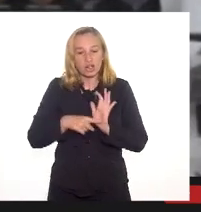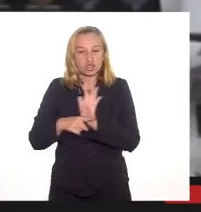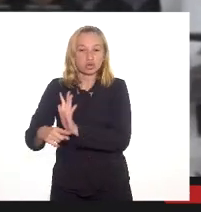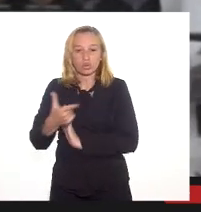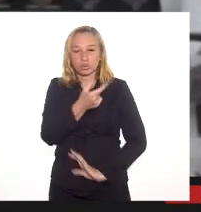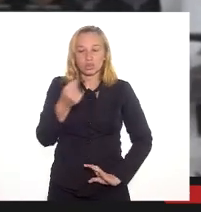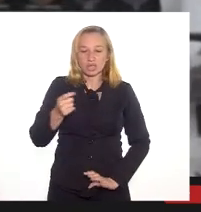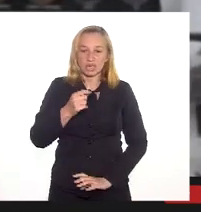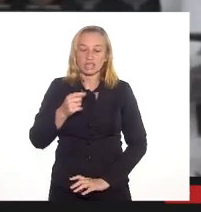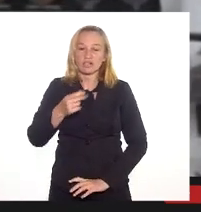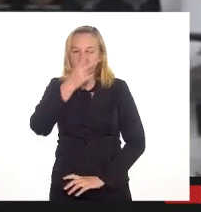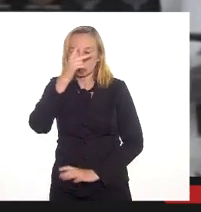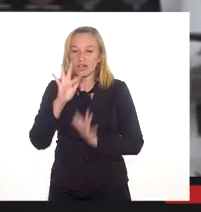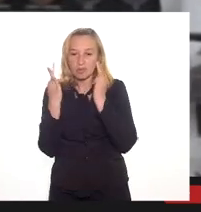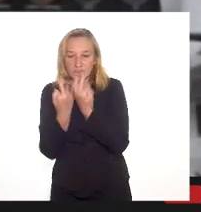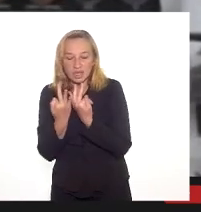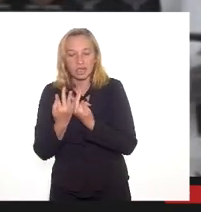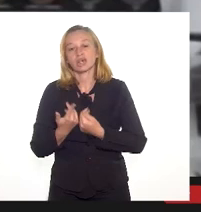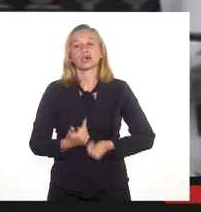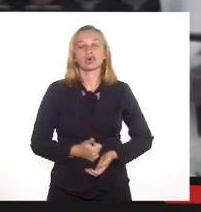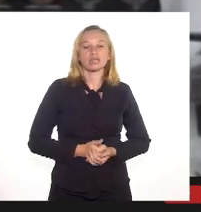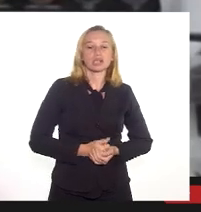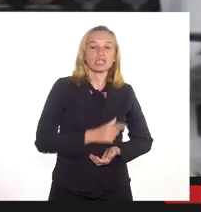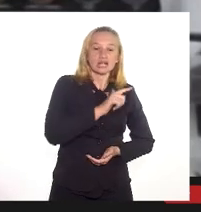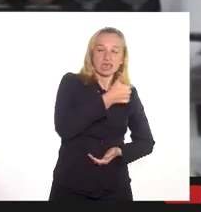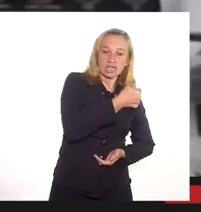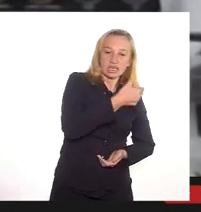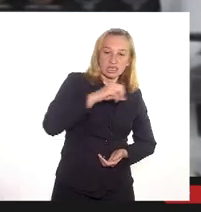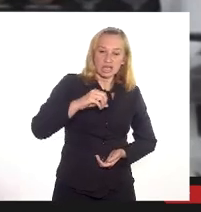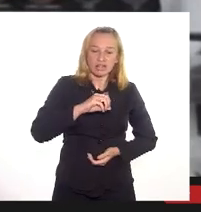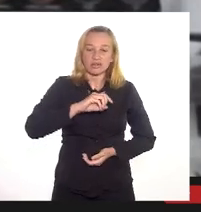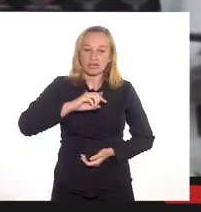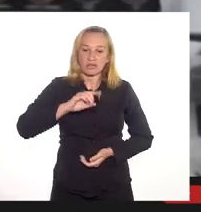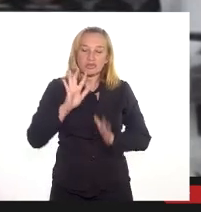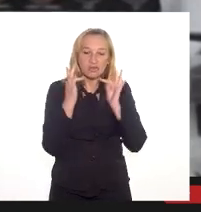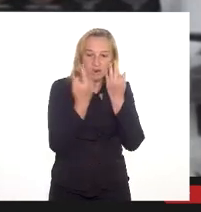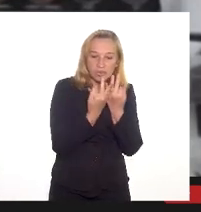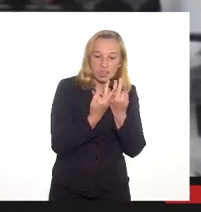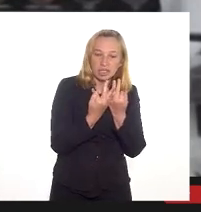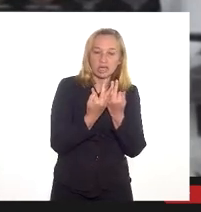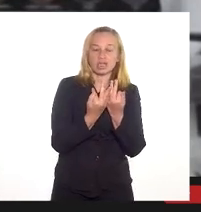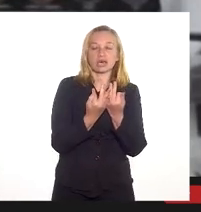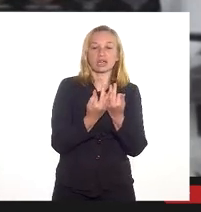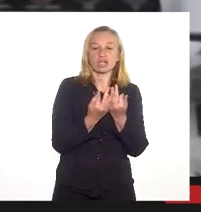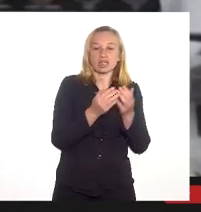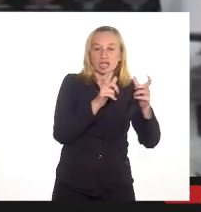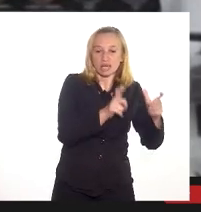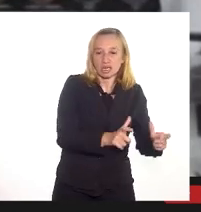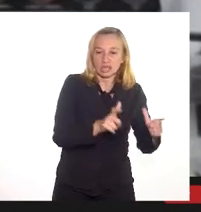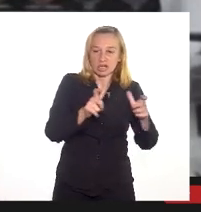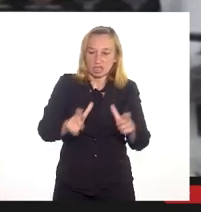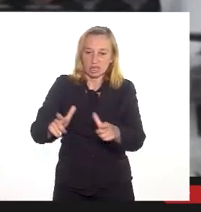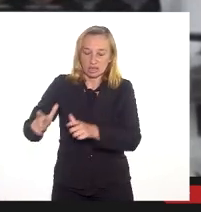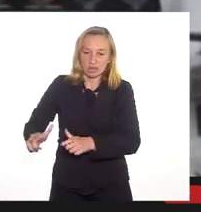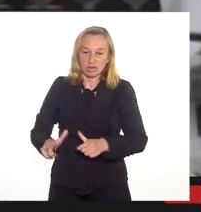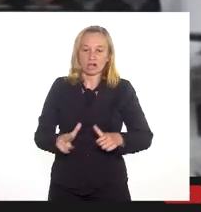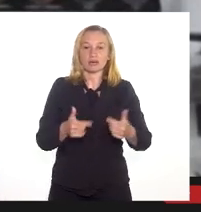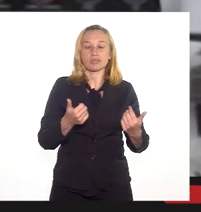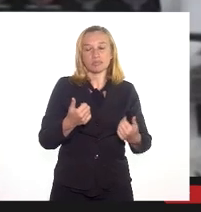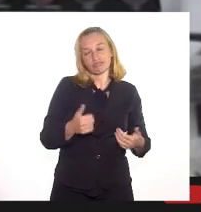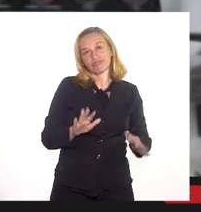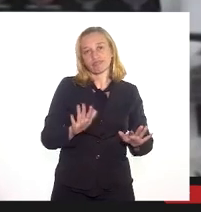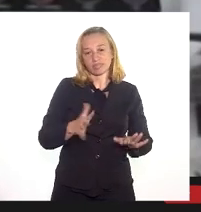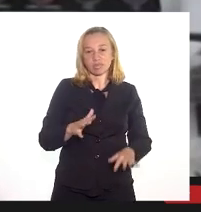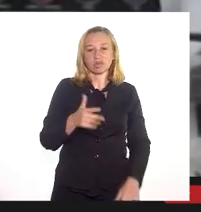Então, a gente tem ali um remanescente do DIC 2 de 100 famílias e na bela da linha férrea de mais 100, ou seja, nós temos ainda 200 famílias nesse